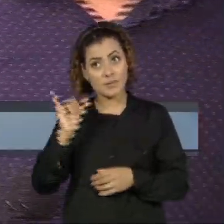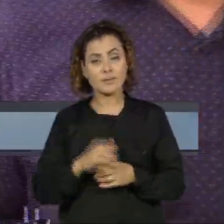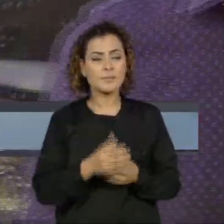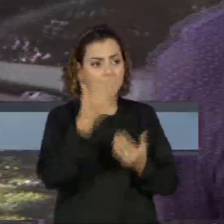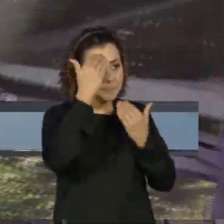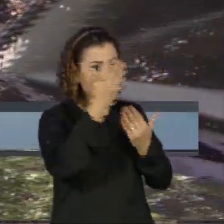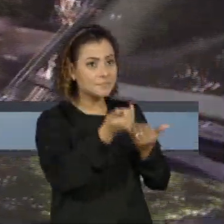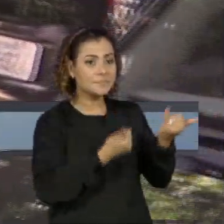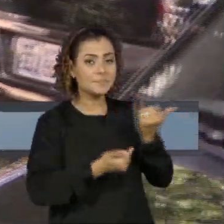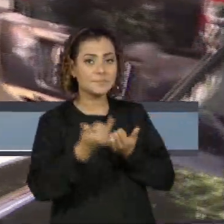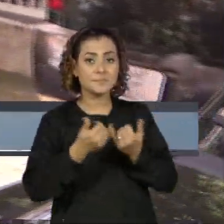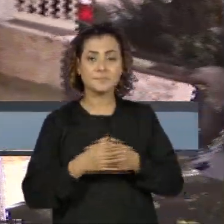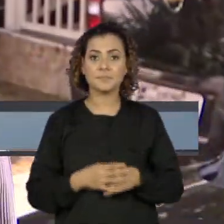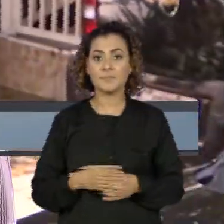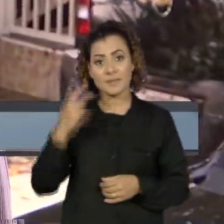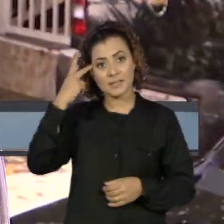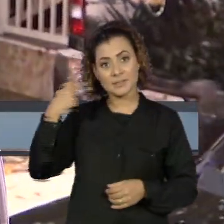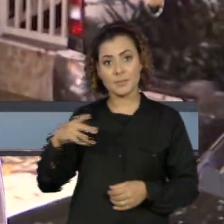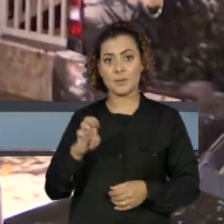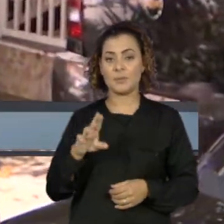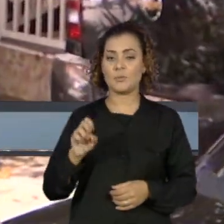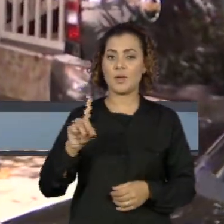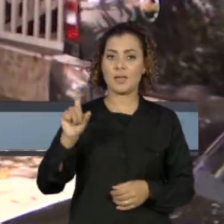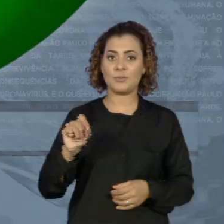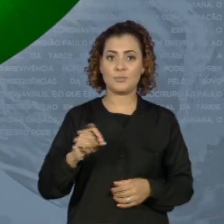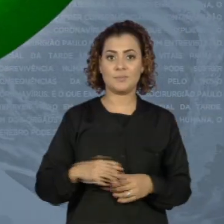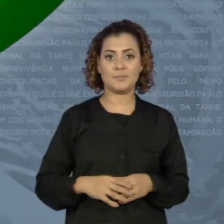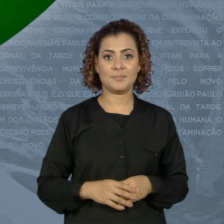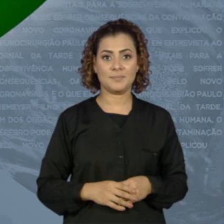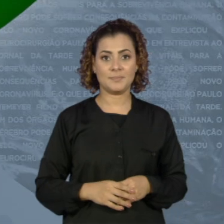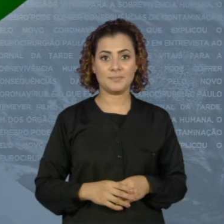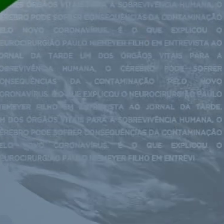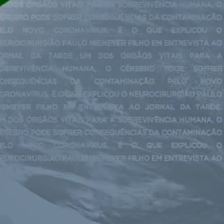informações, Marcelo. De São Paulo, Eduardo Campos.